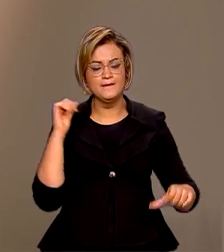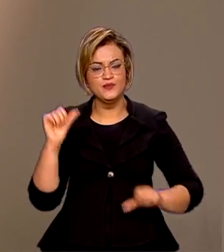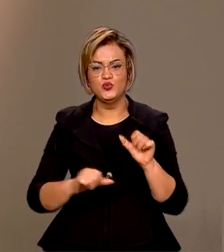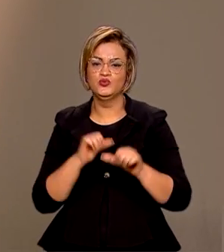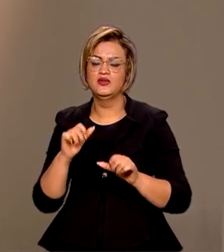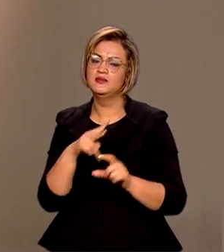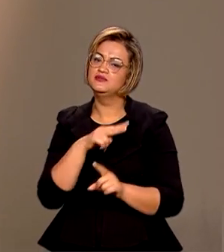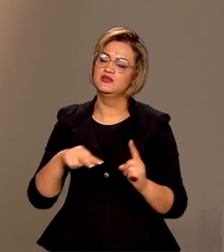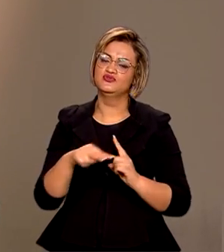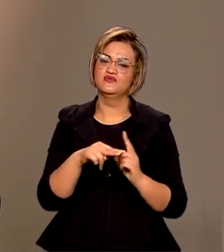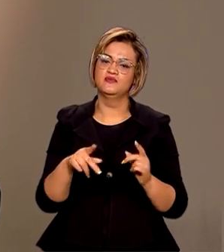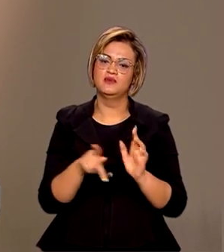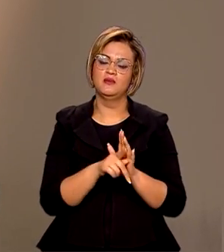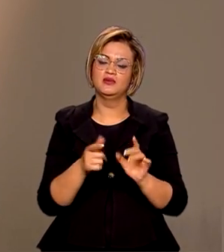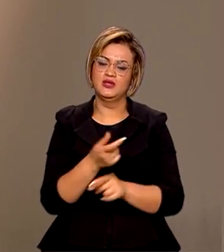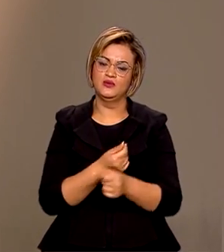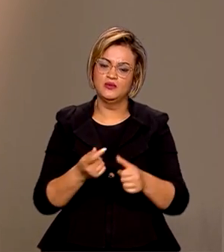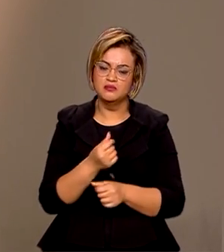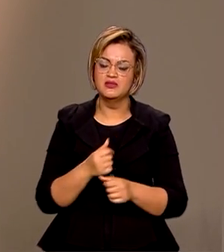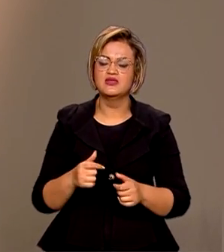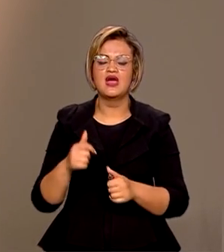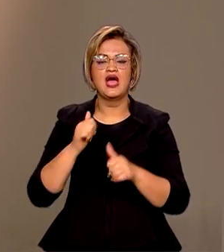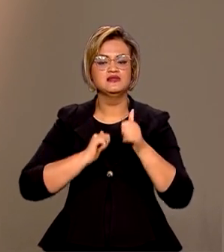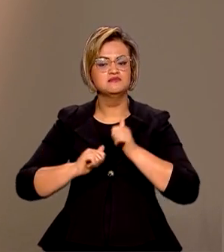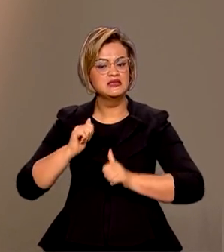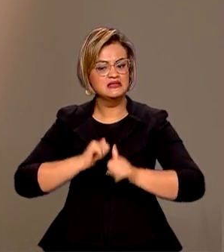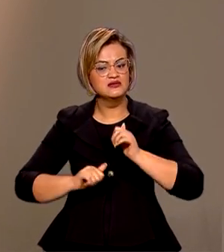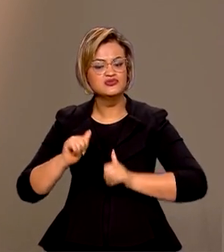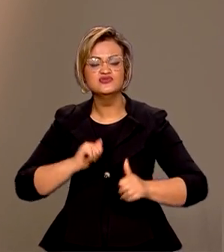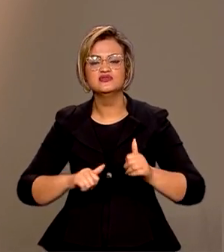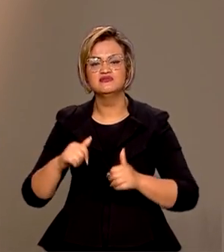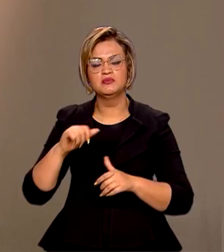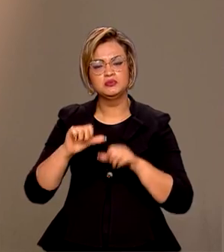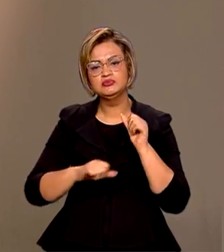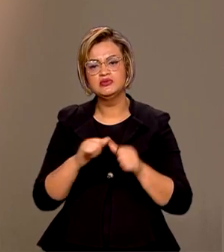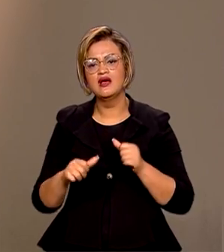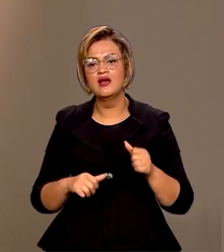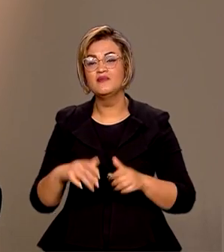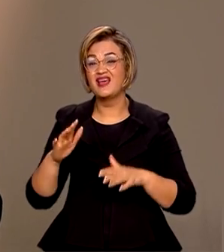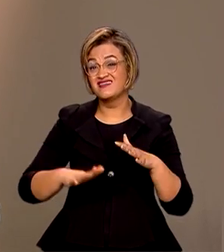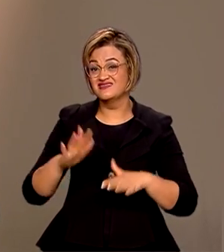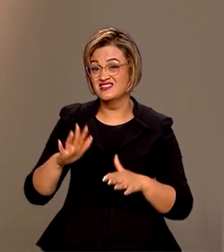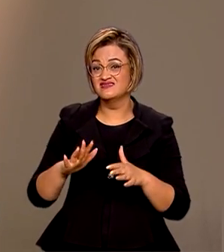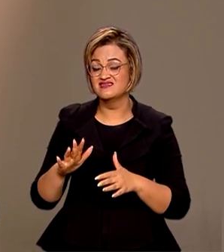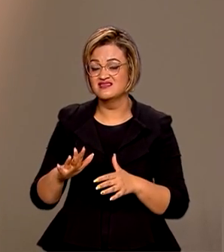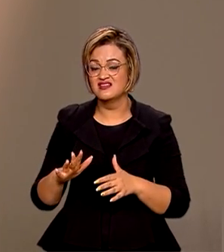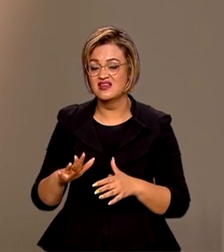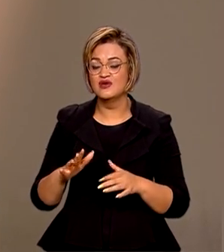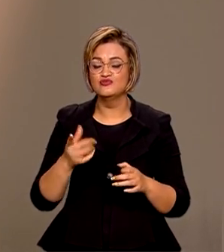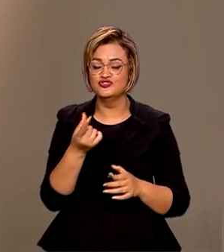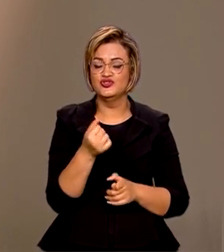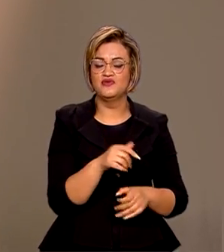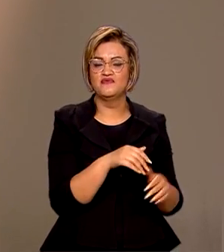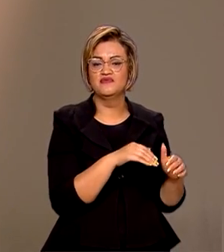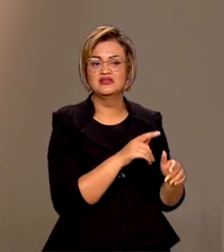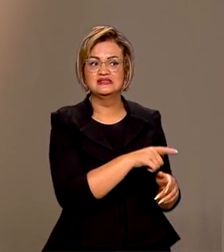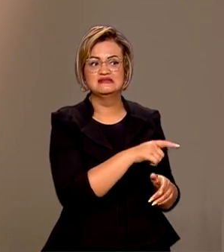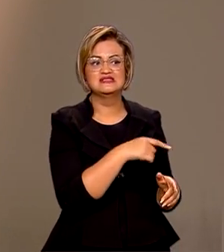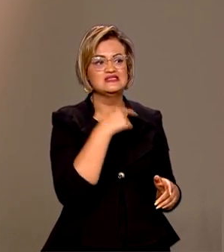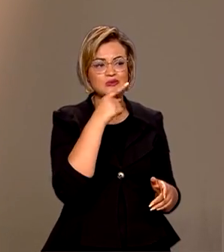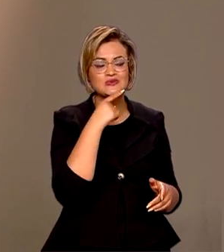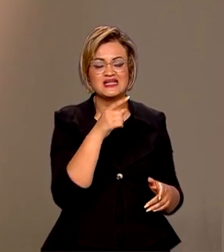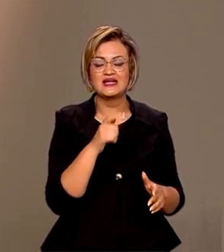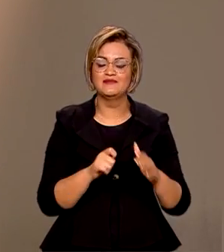perspectivas da economia, a expectativa do empresário, né? Que muitas vezes deixa de segurar o dinheiro e passa a investir,